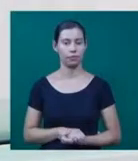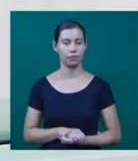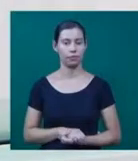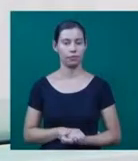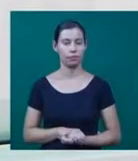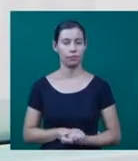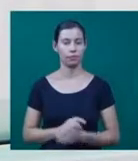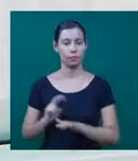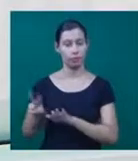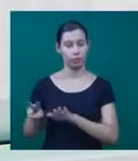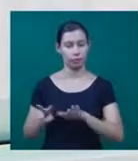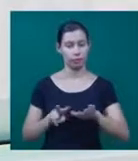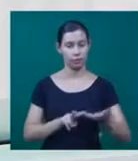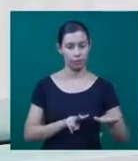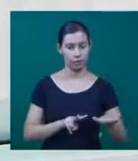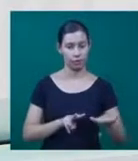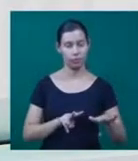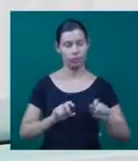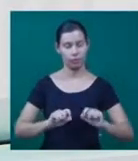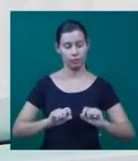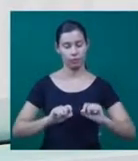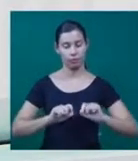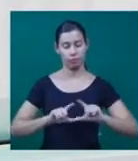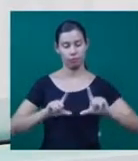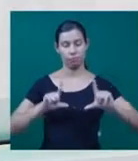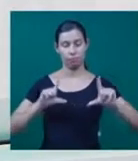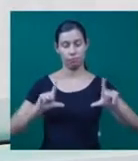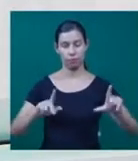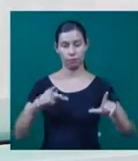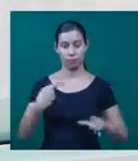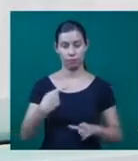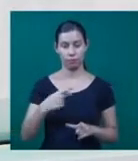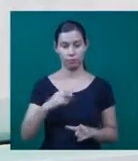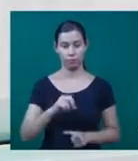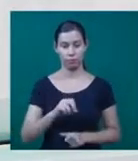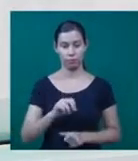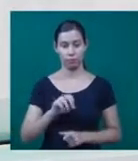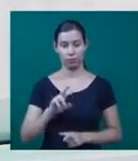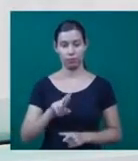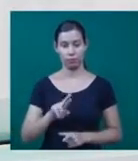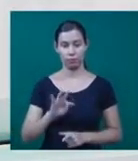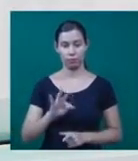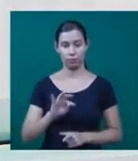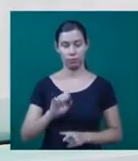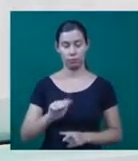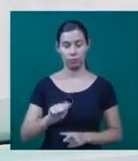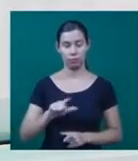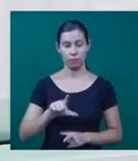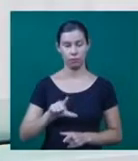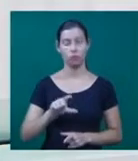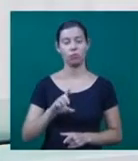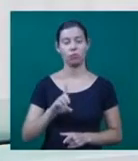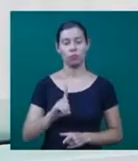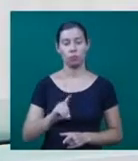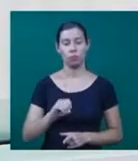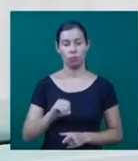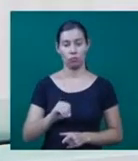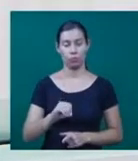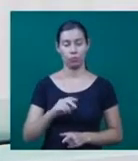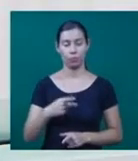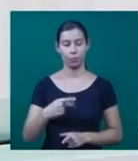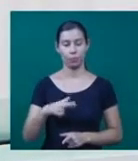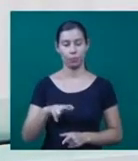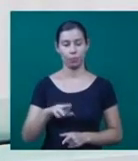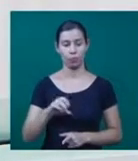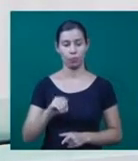Nesta semana foi lançado o Portal do Produtor, inclusive em comemoração aos 25 anos do IMA, Instituto Mineiro de Agropecuária.